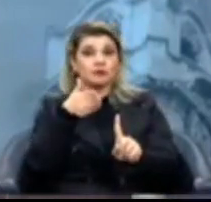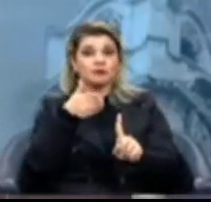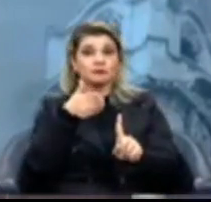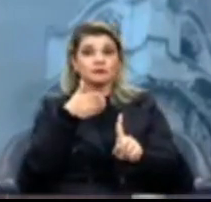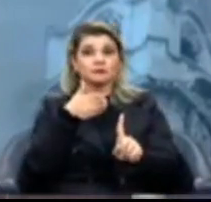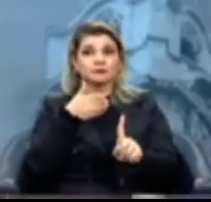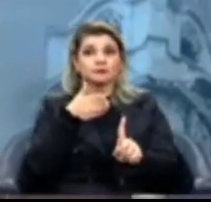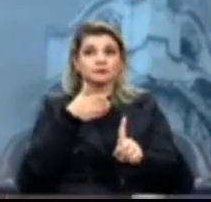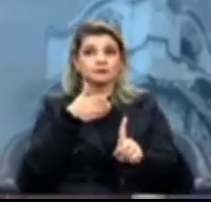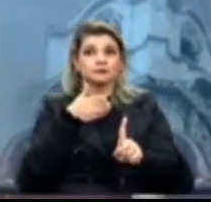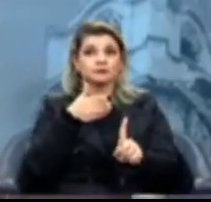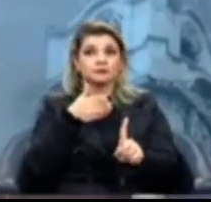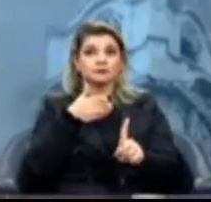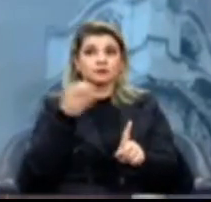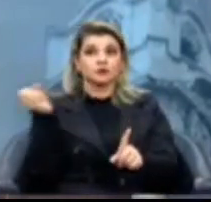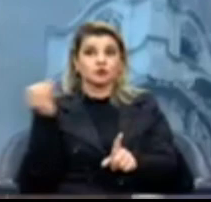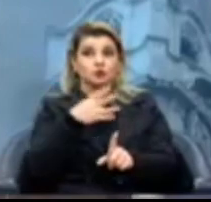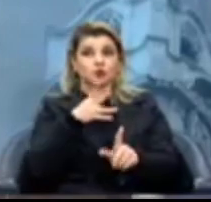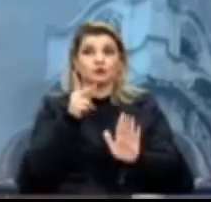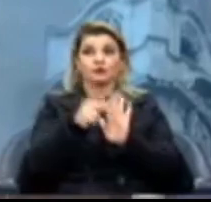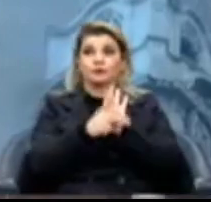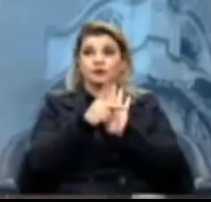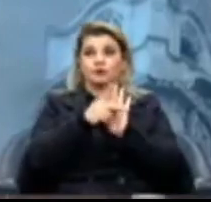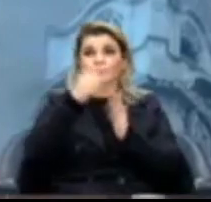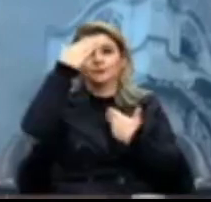nesse novo projeto. Muito obrigado.